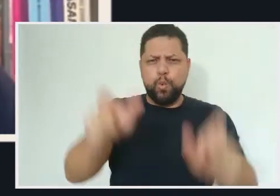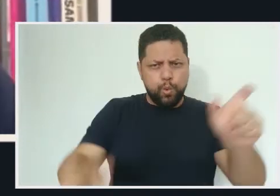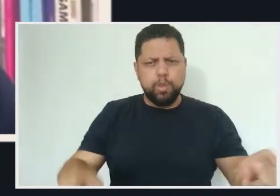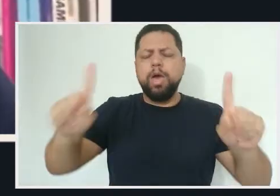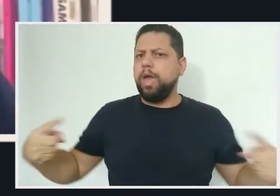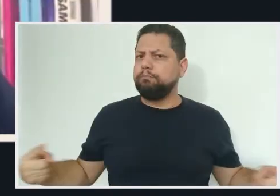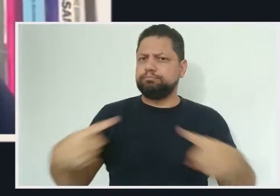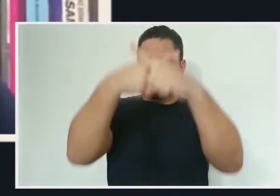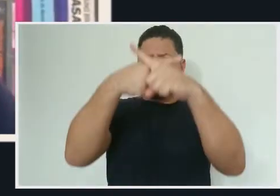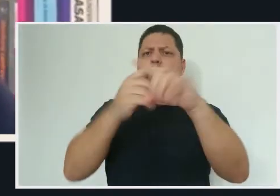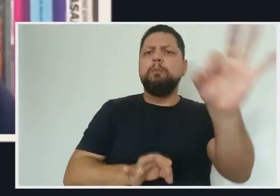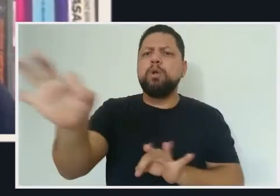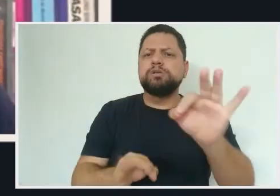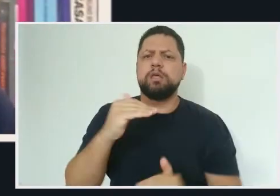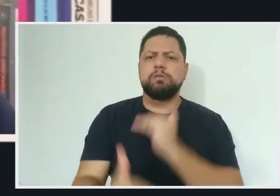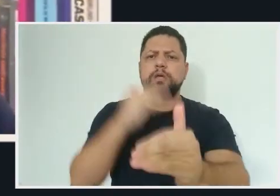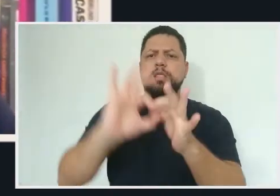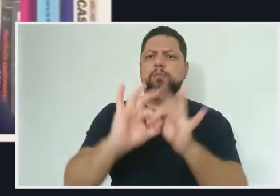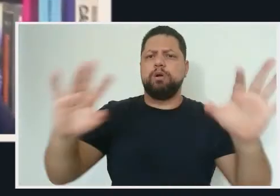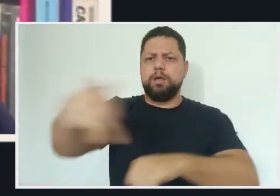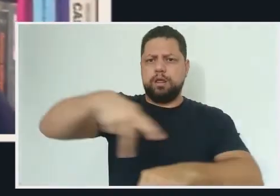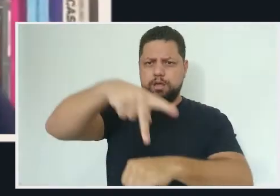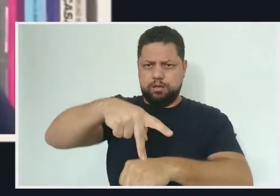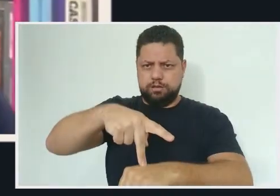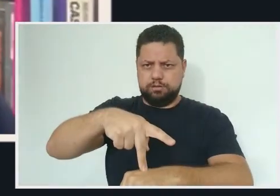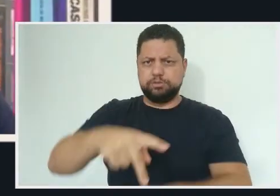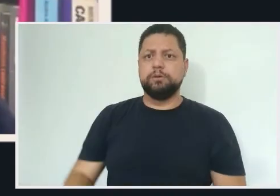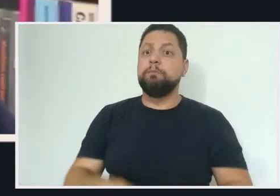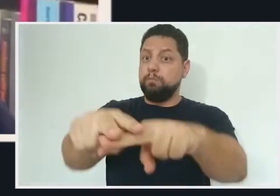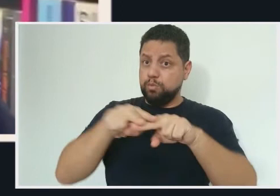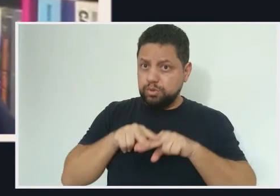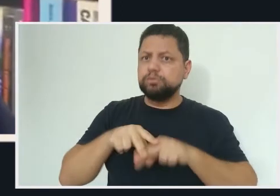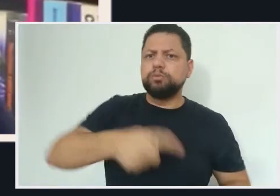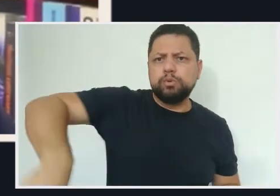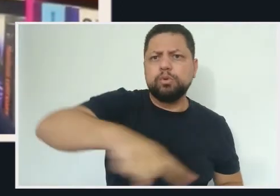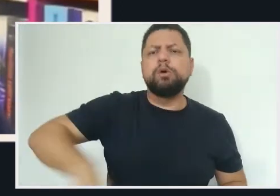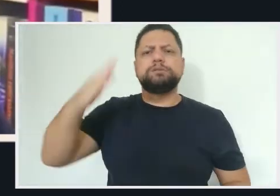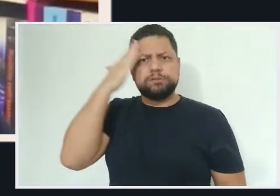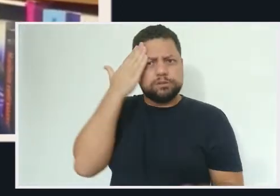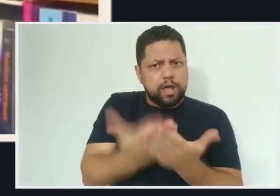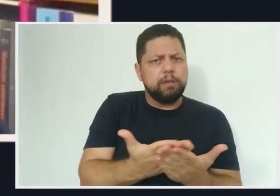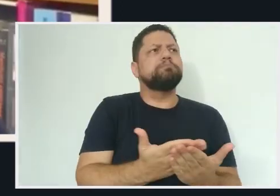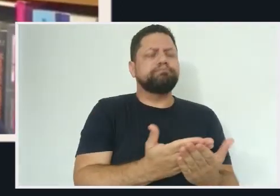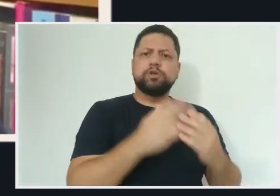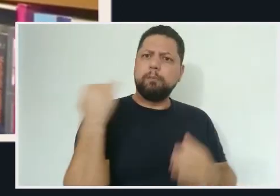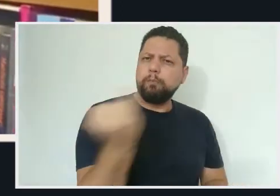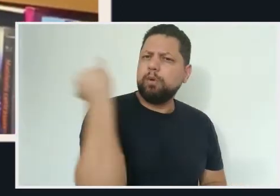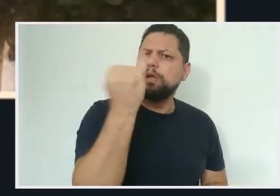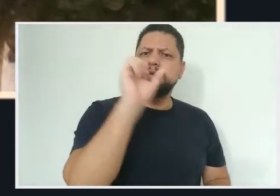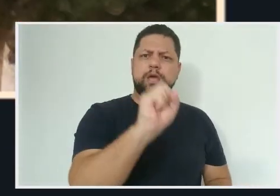Leiteamos que essa Suprema Corte decida em favor da liberdade de cátedra no país, conforme tem sinalizado em seus brilhantes